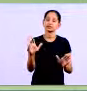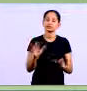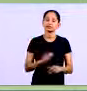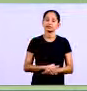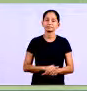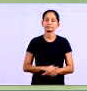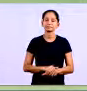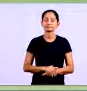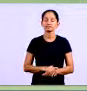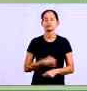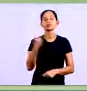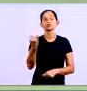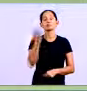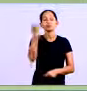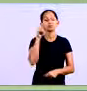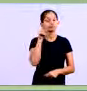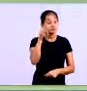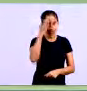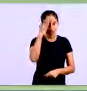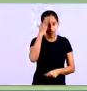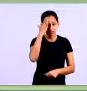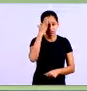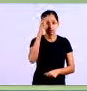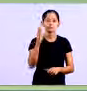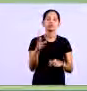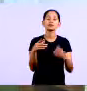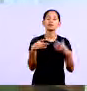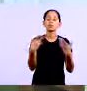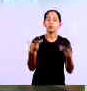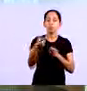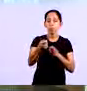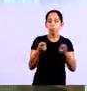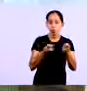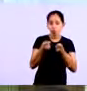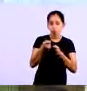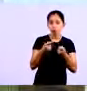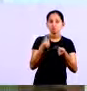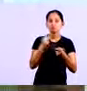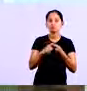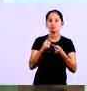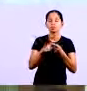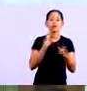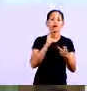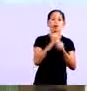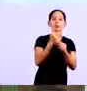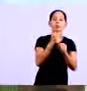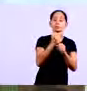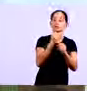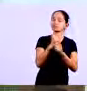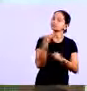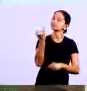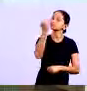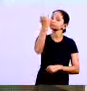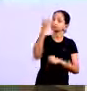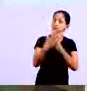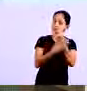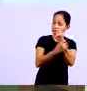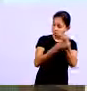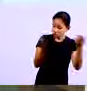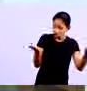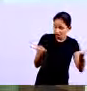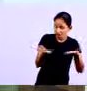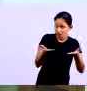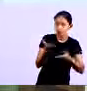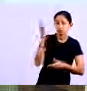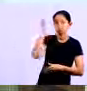tá então é importante que você tenha o controle de imobilizado principalmente pelo fator contábil claro você tem uma segurança agora que